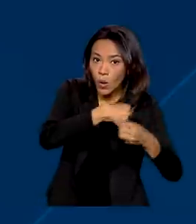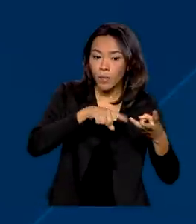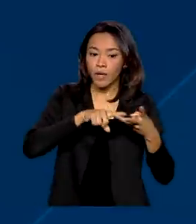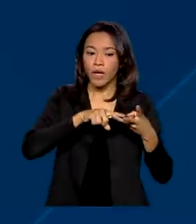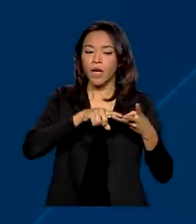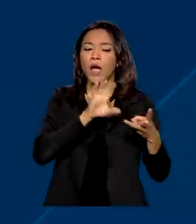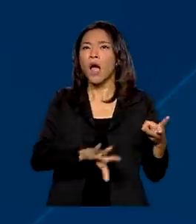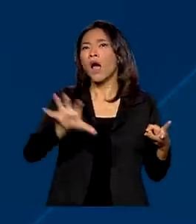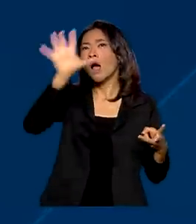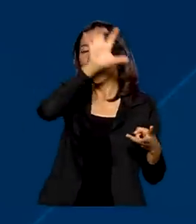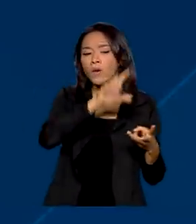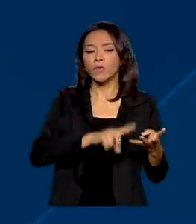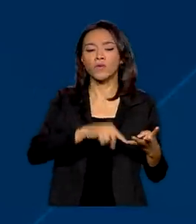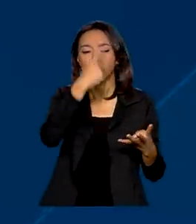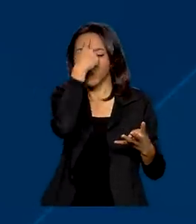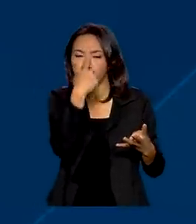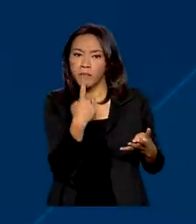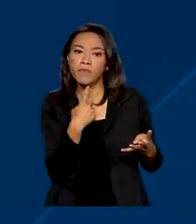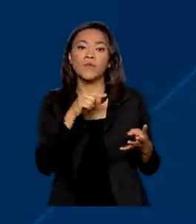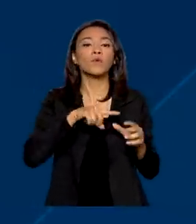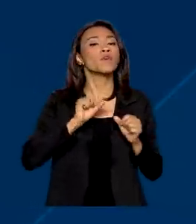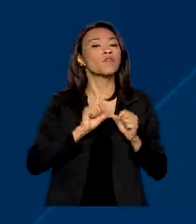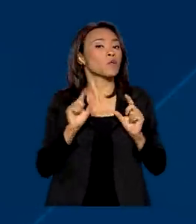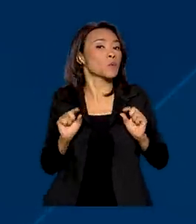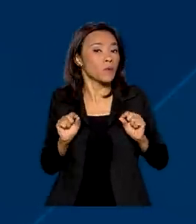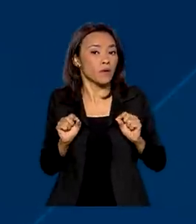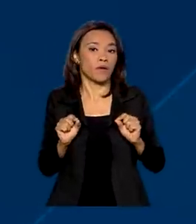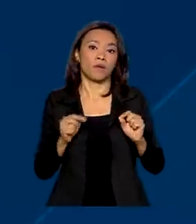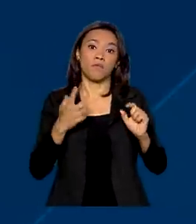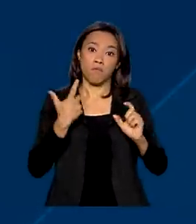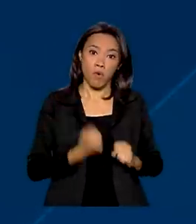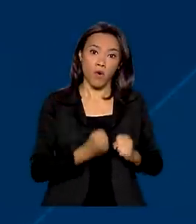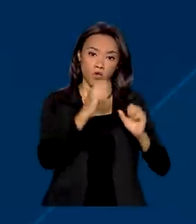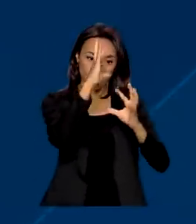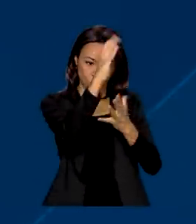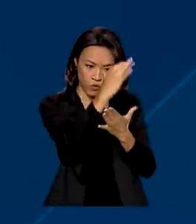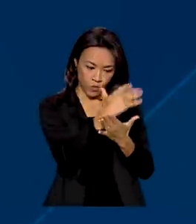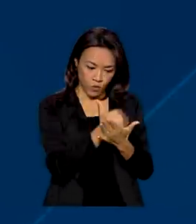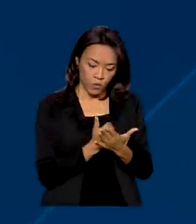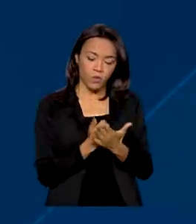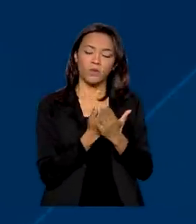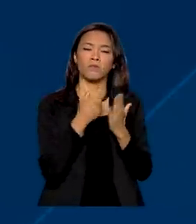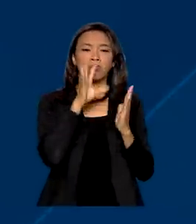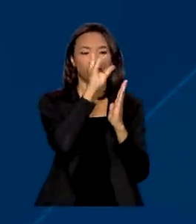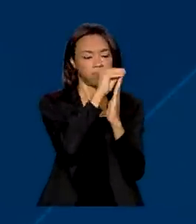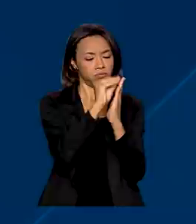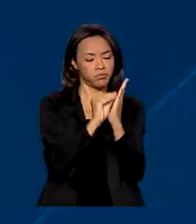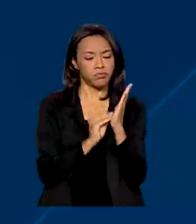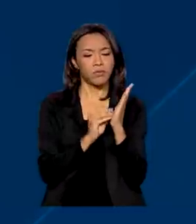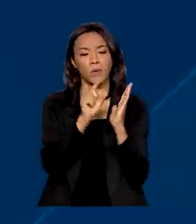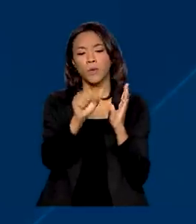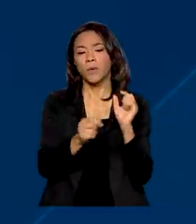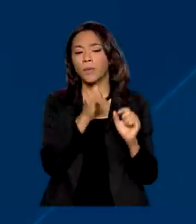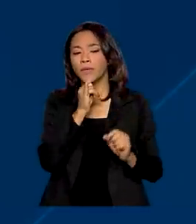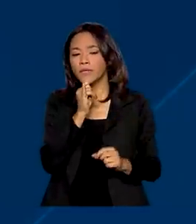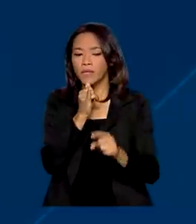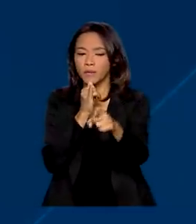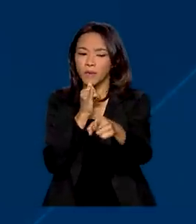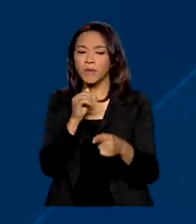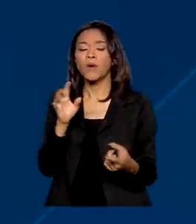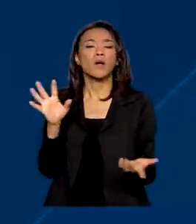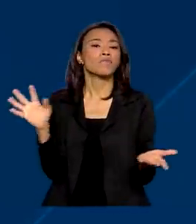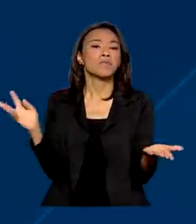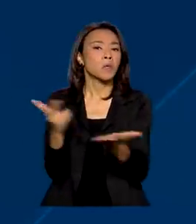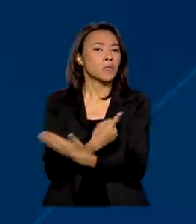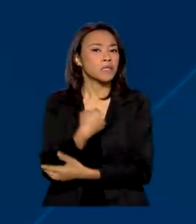acidentário e ocupações. O usuário pode filtrar as informações de diversas maneiras, como, por exemplo, por